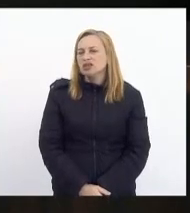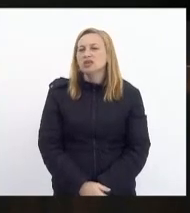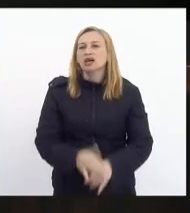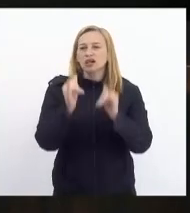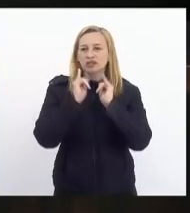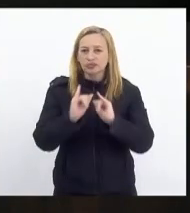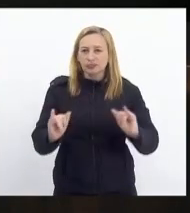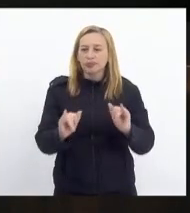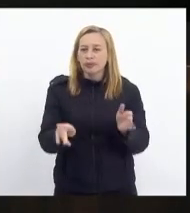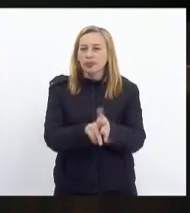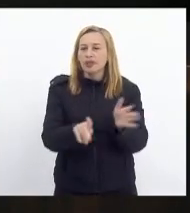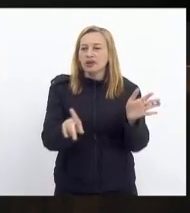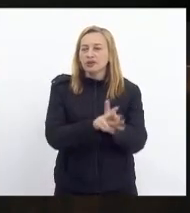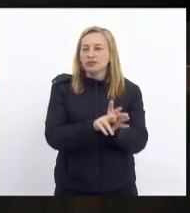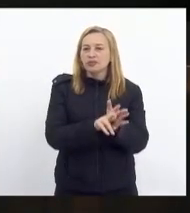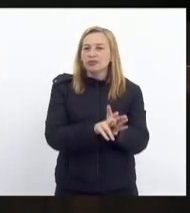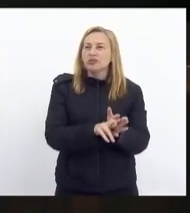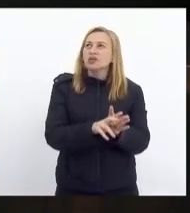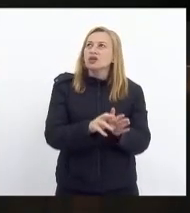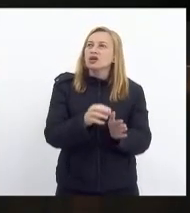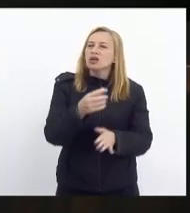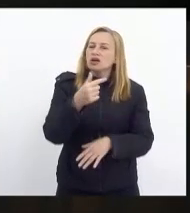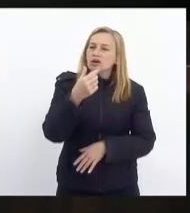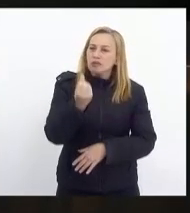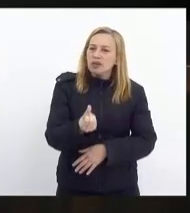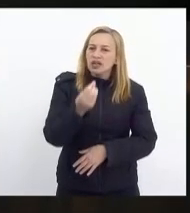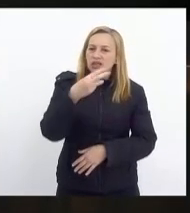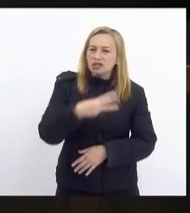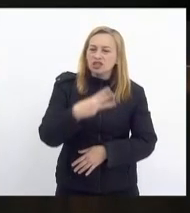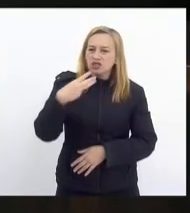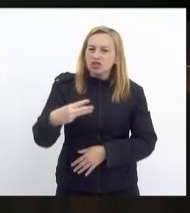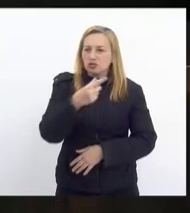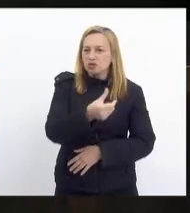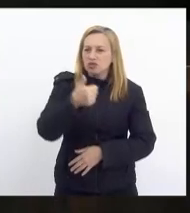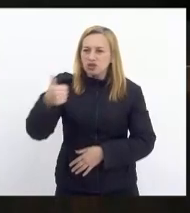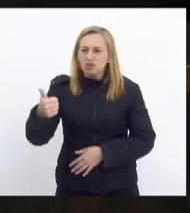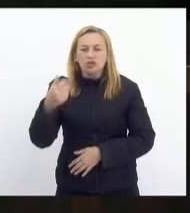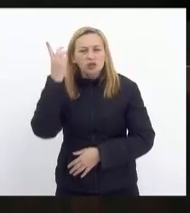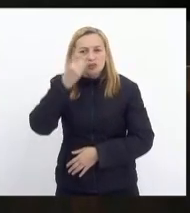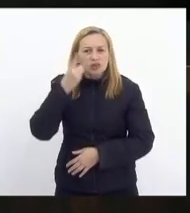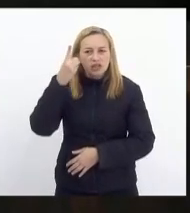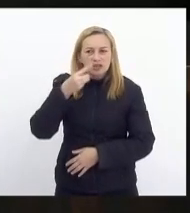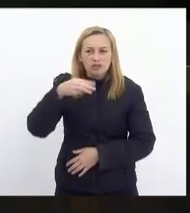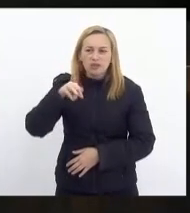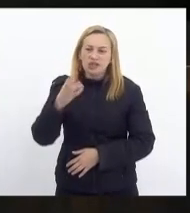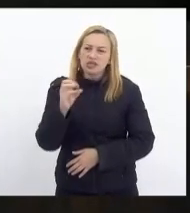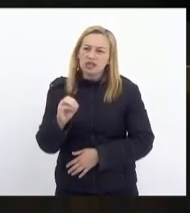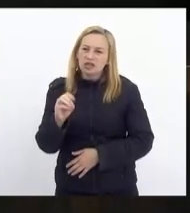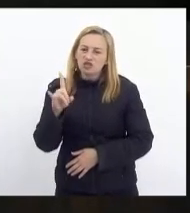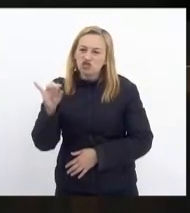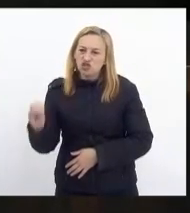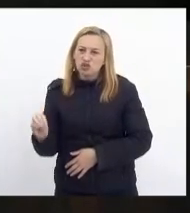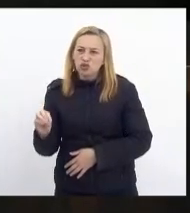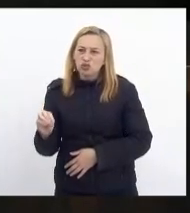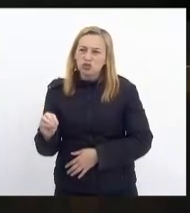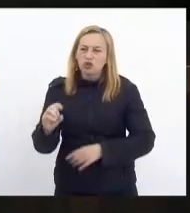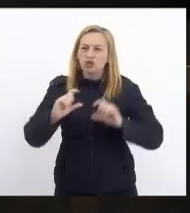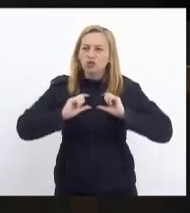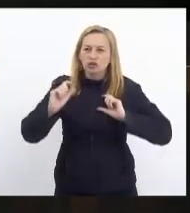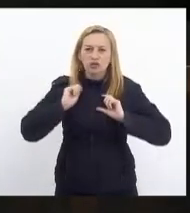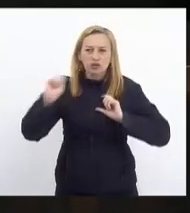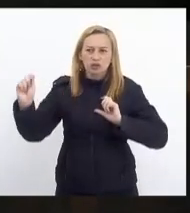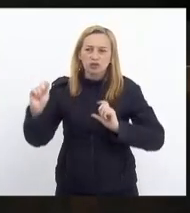Anuncio, projeto de resolução nº 633-2021, de autoria do deputado Marcelo Dino, que concede o título de cidadão